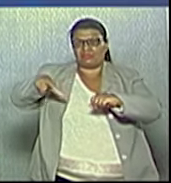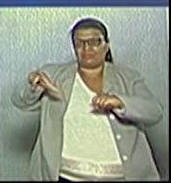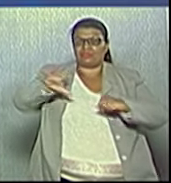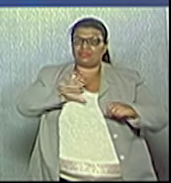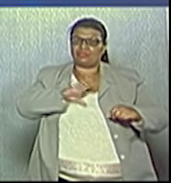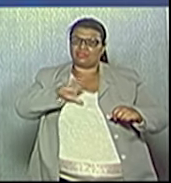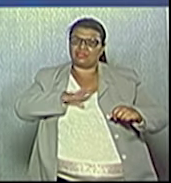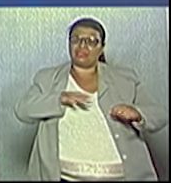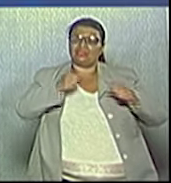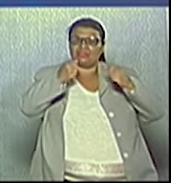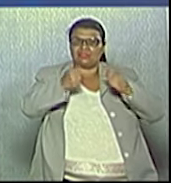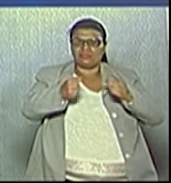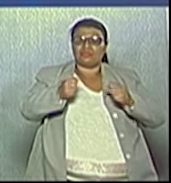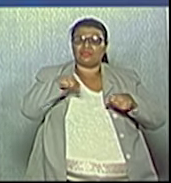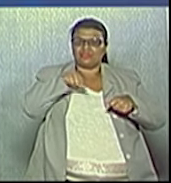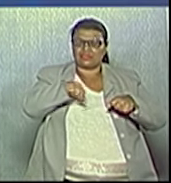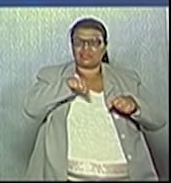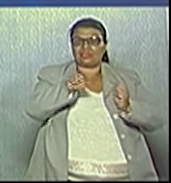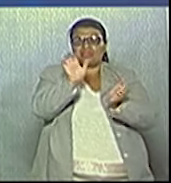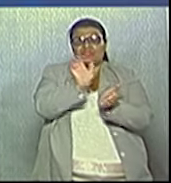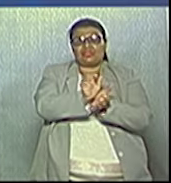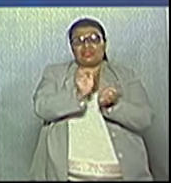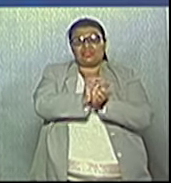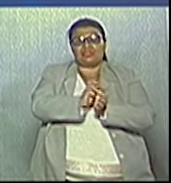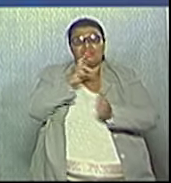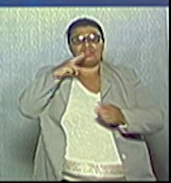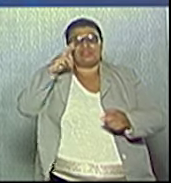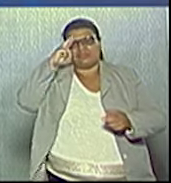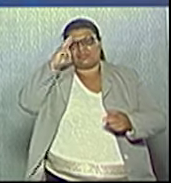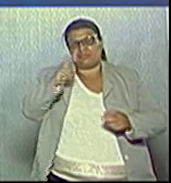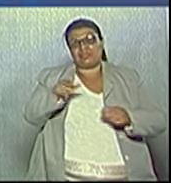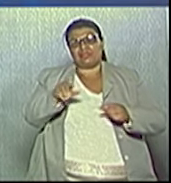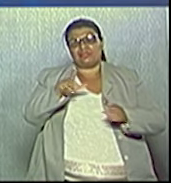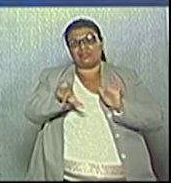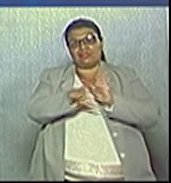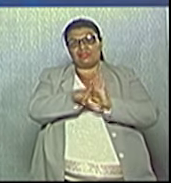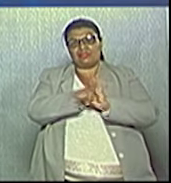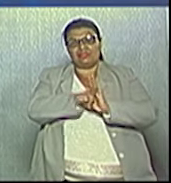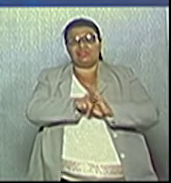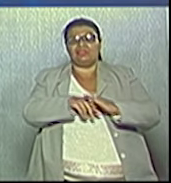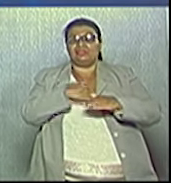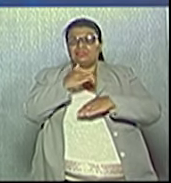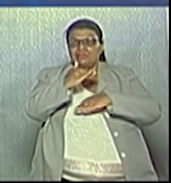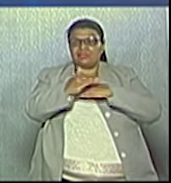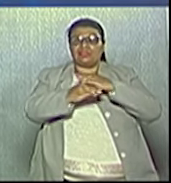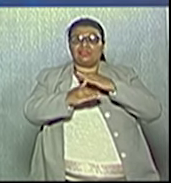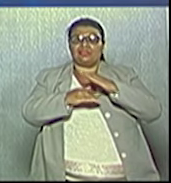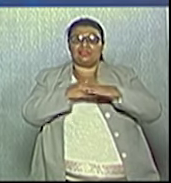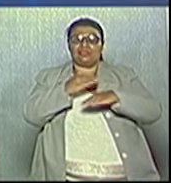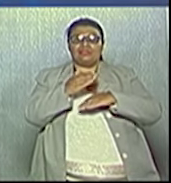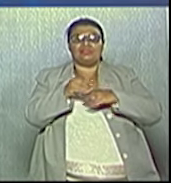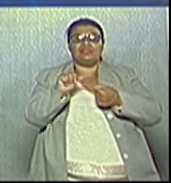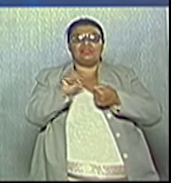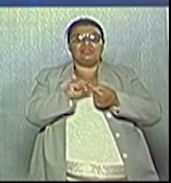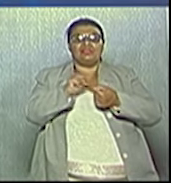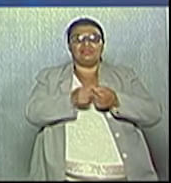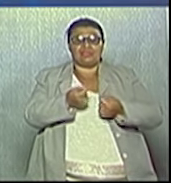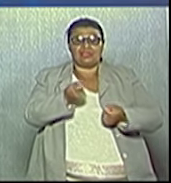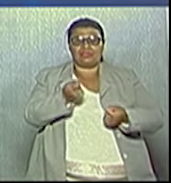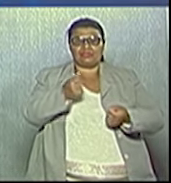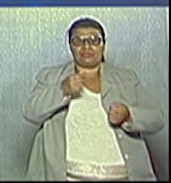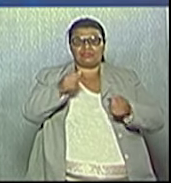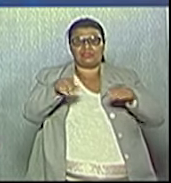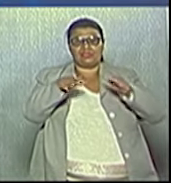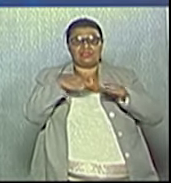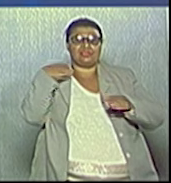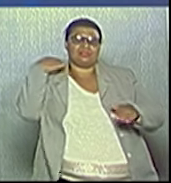de outra cidade, sejam fornecedores aqui da cidade, respeitando a lei de licitação. E fazendo com que o dinheiro arrecadado da